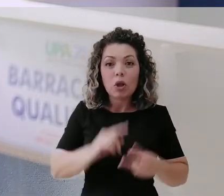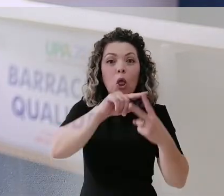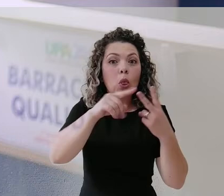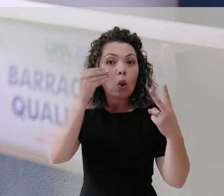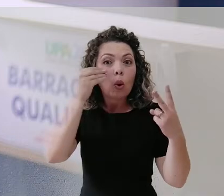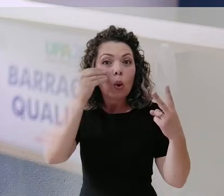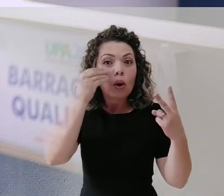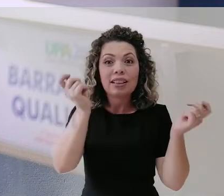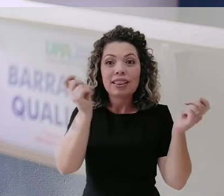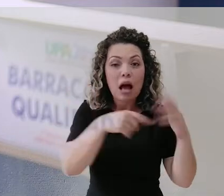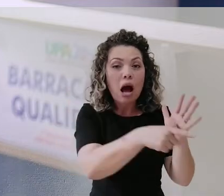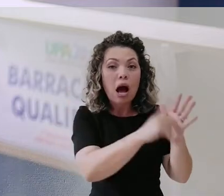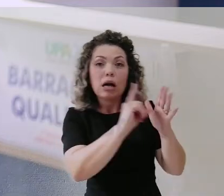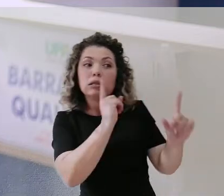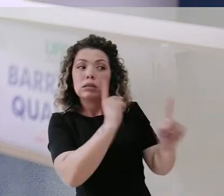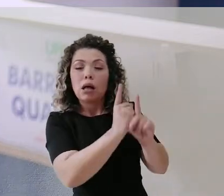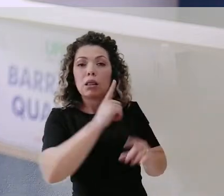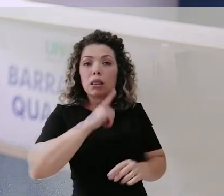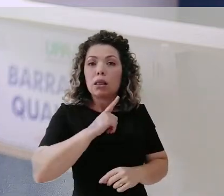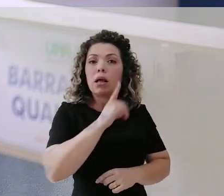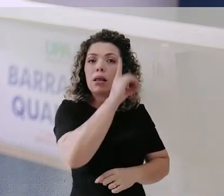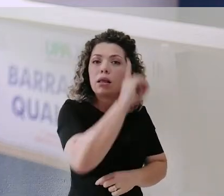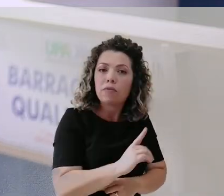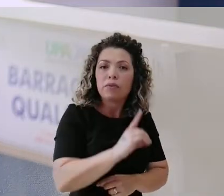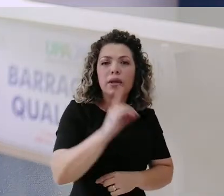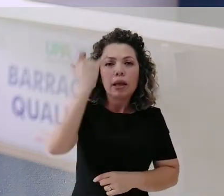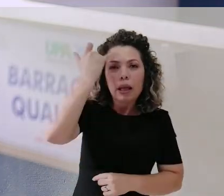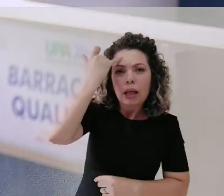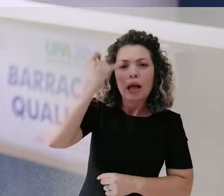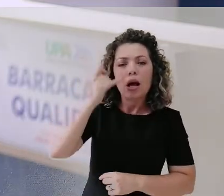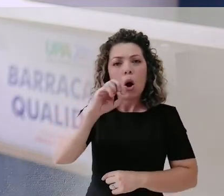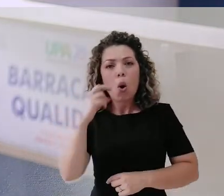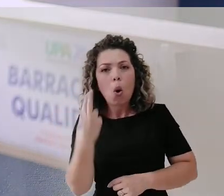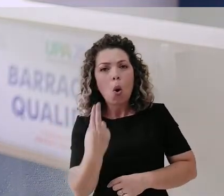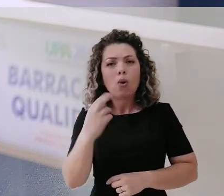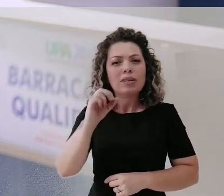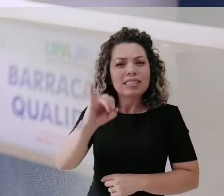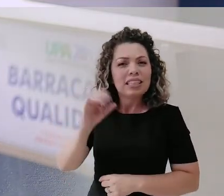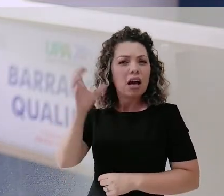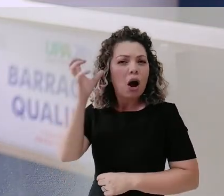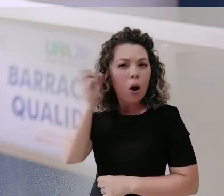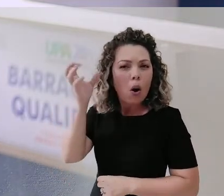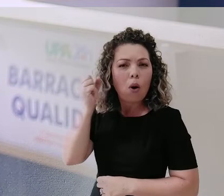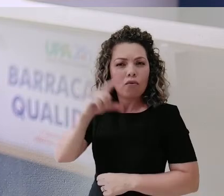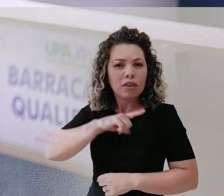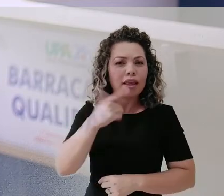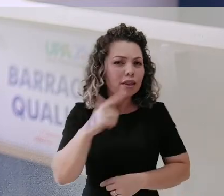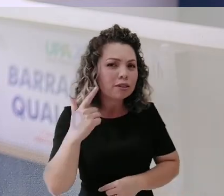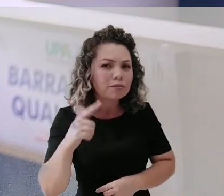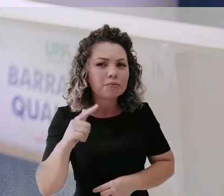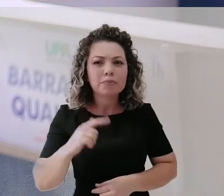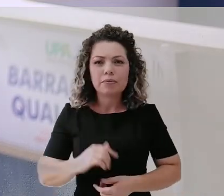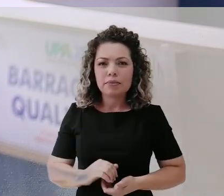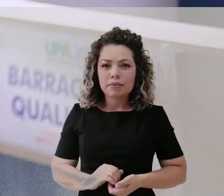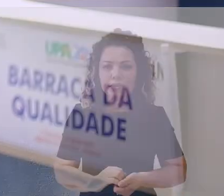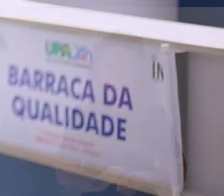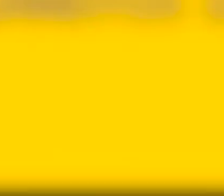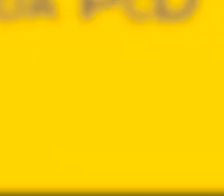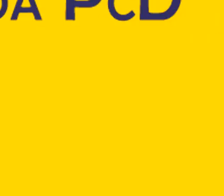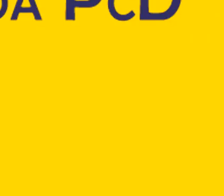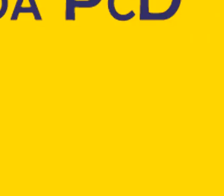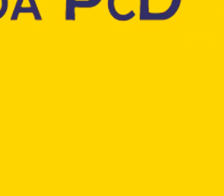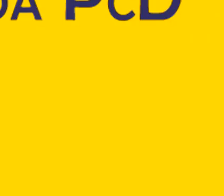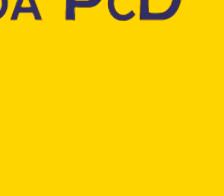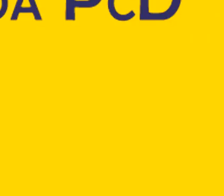multidisciplinar. Em ambos os testes, a detecção precoce de algumas deficiências intelectuais e também auditivas são realizadas.